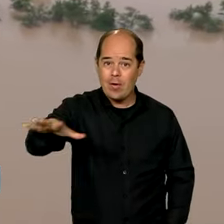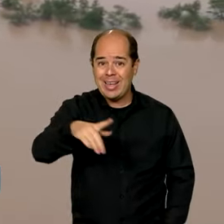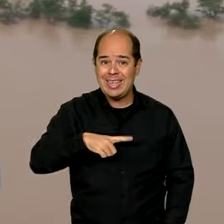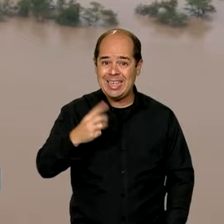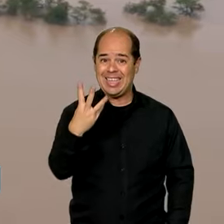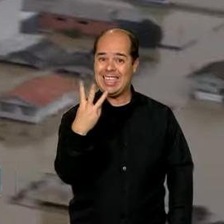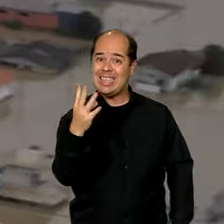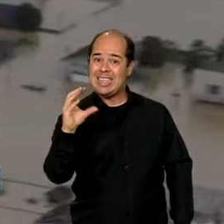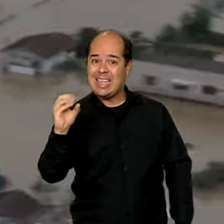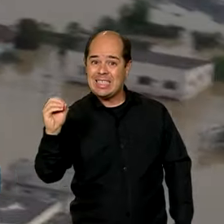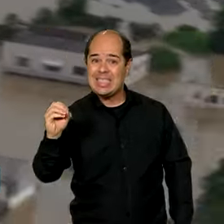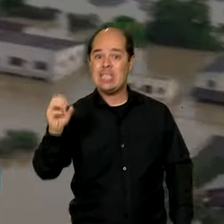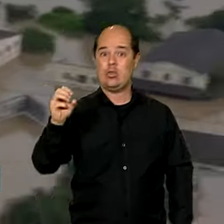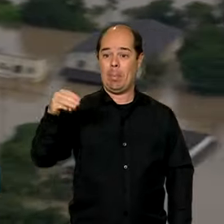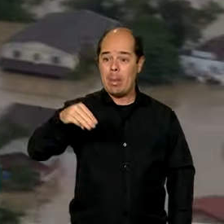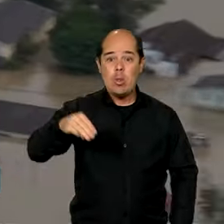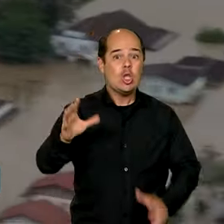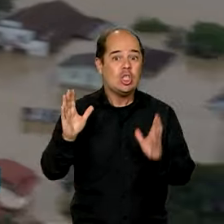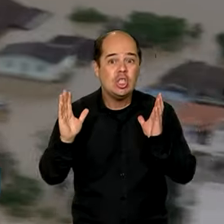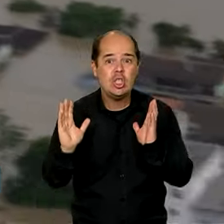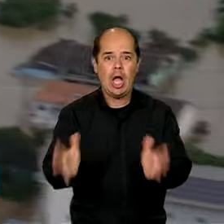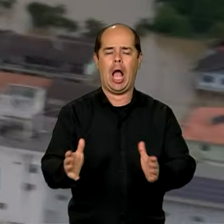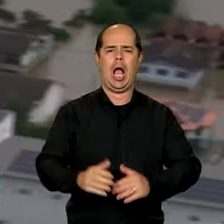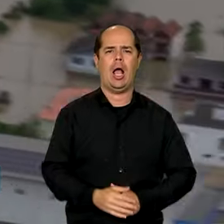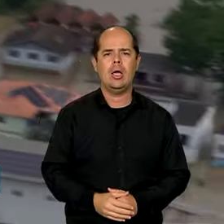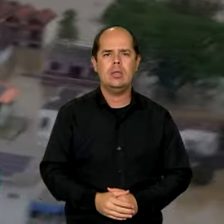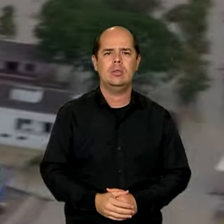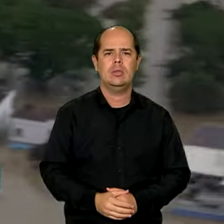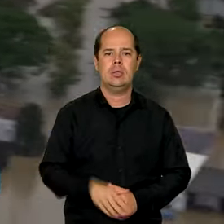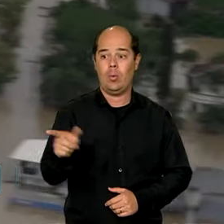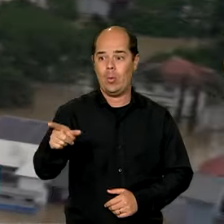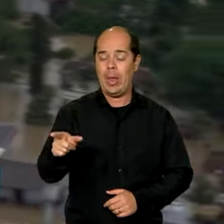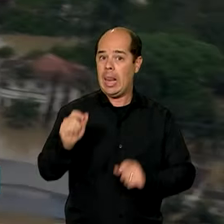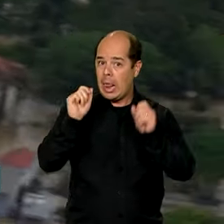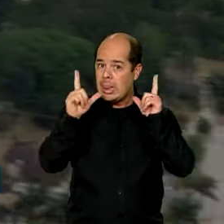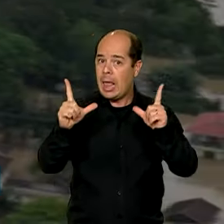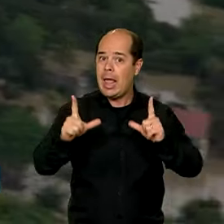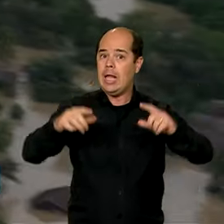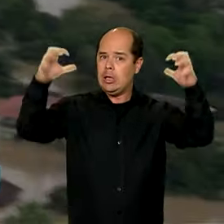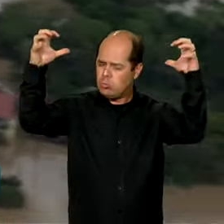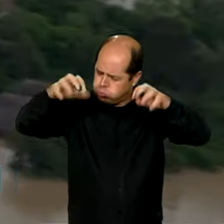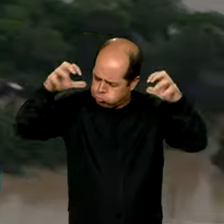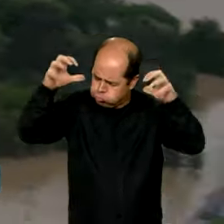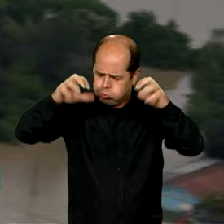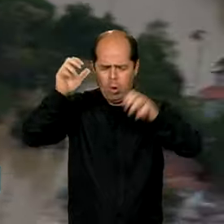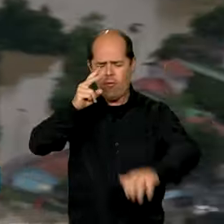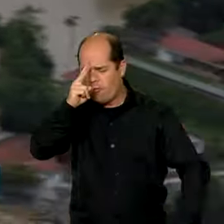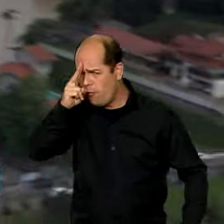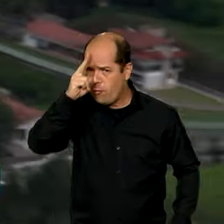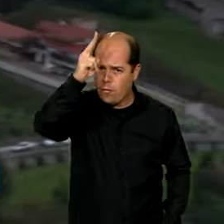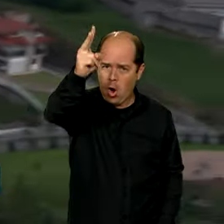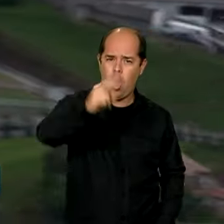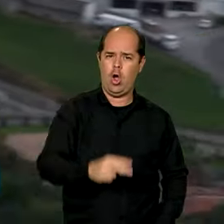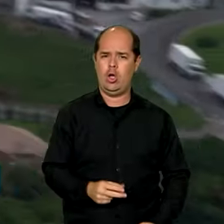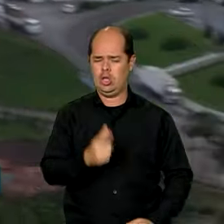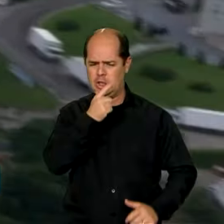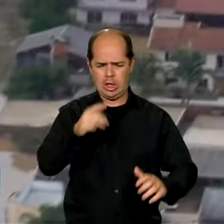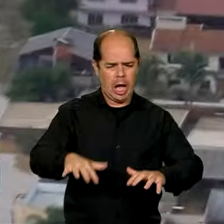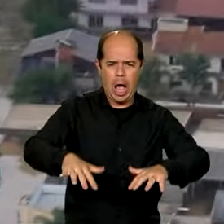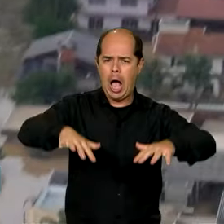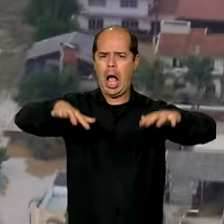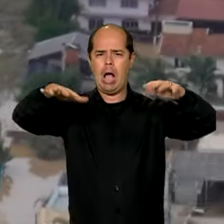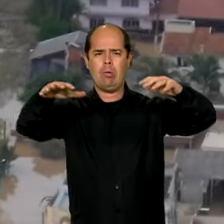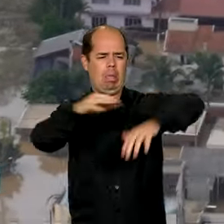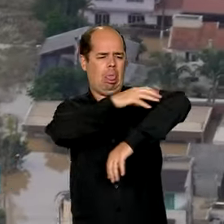alerta, inclusive, para a possibilidade de chuva forte, com enxurradas, alagamentos e deslizamentos de terra.